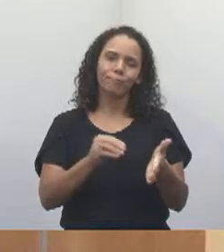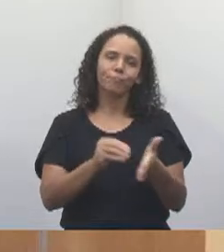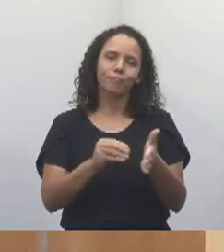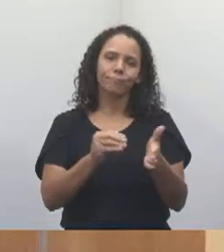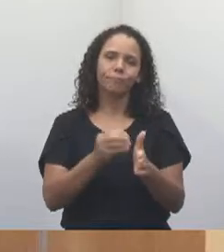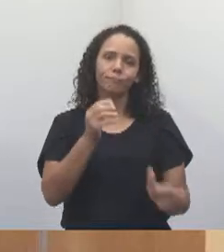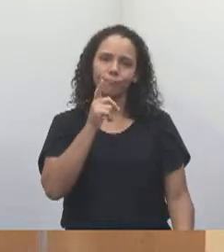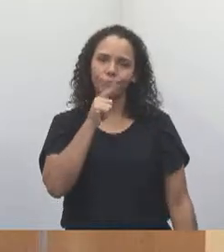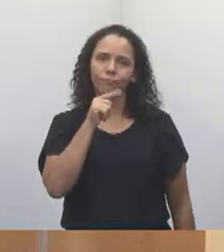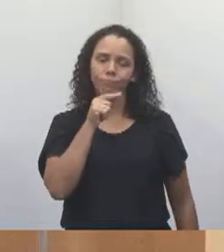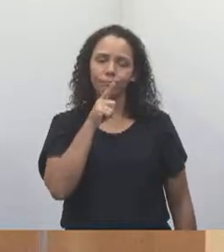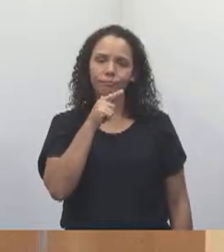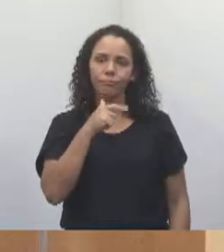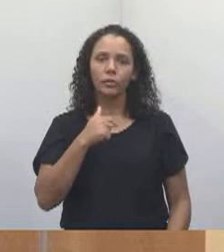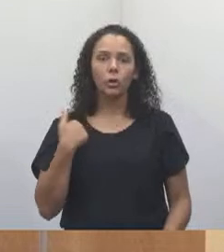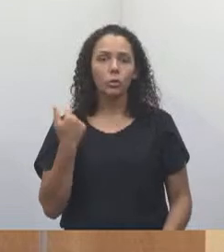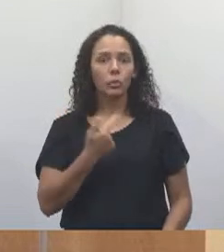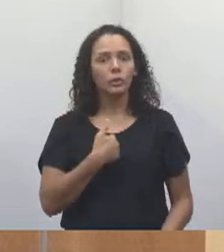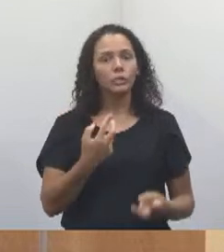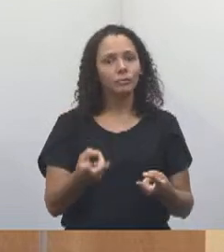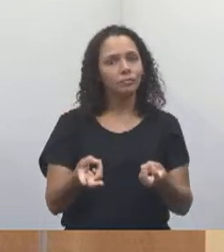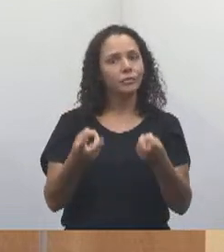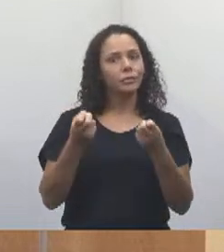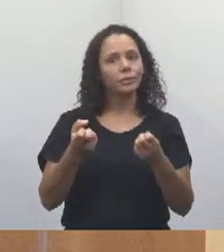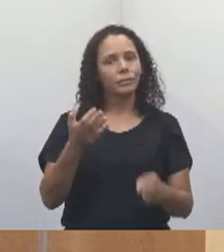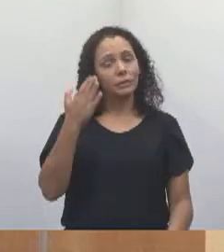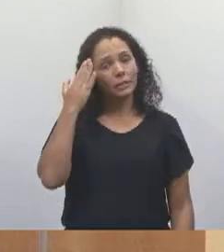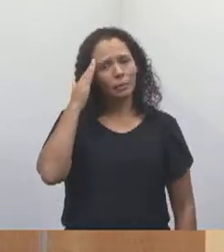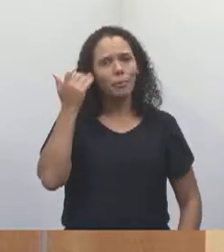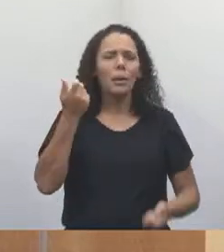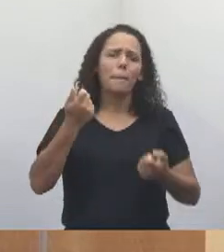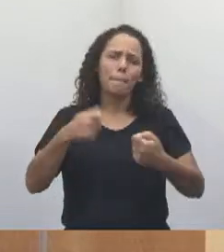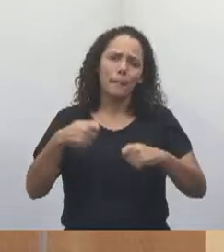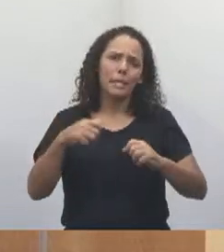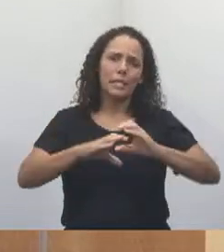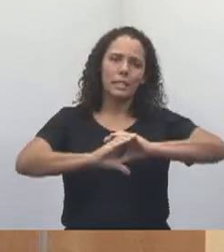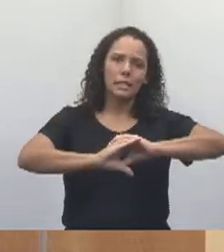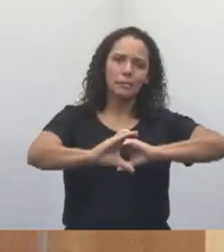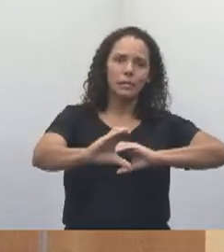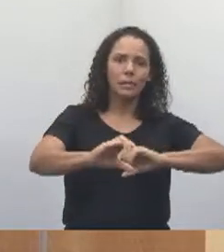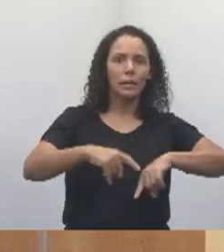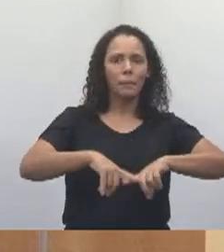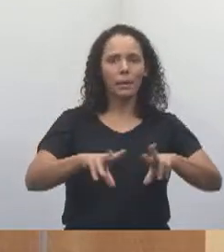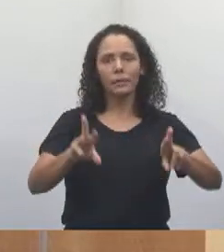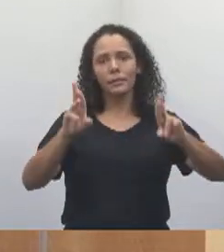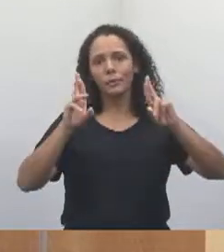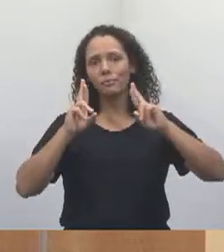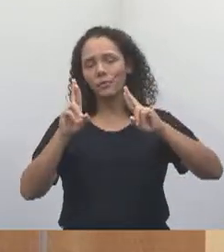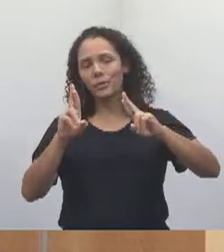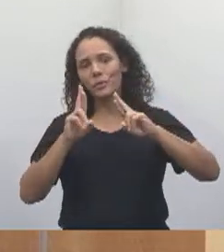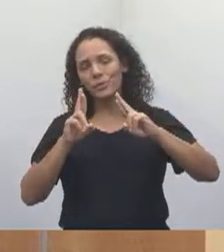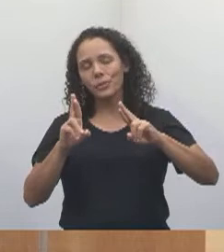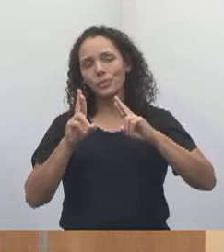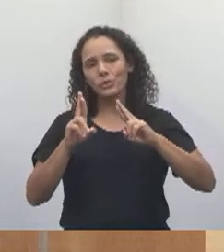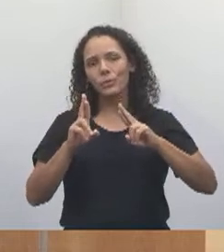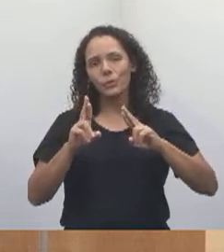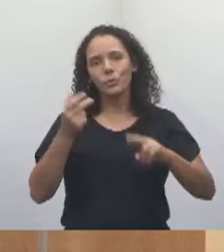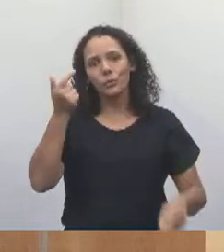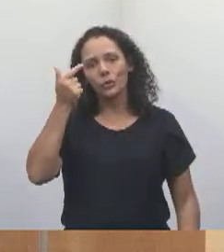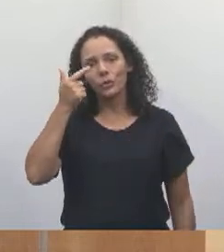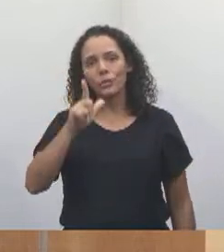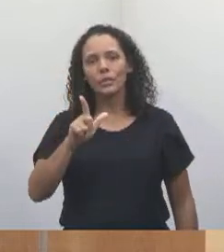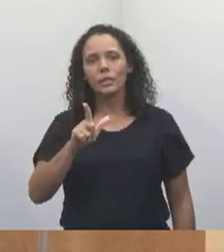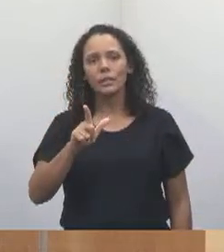algumas ocasiões nós vimos isso. A gente sabe que é uma medida necessária, mas eu torço muito para que a gente